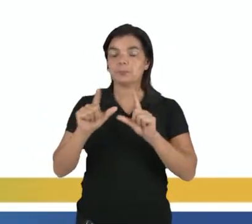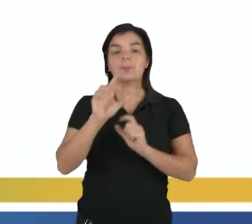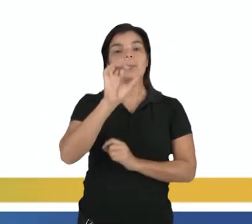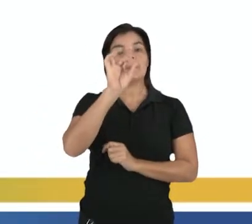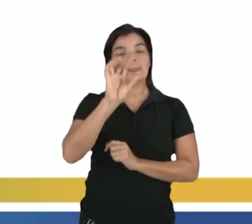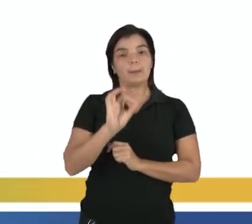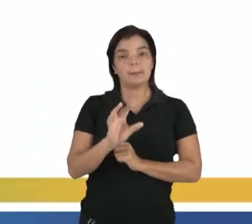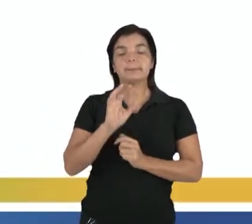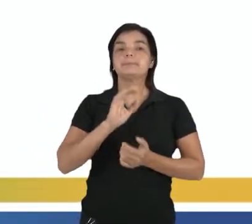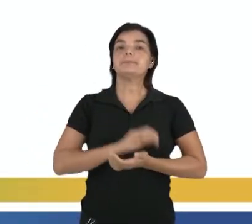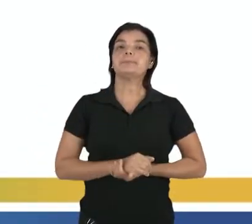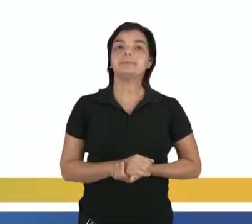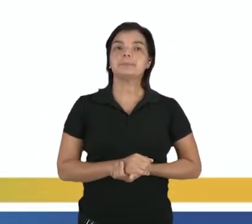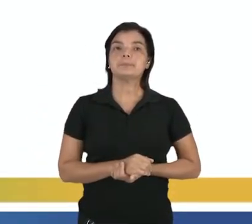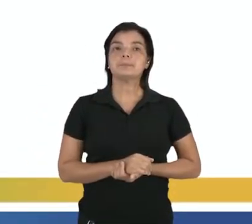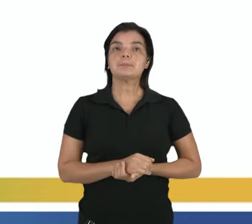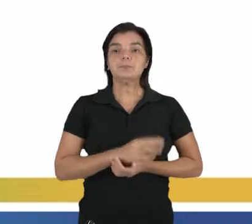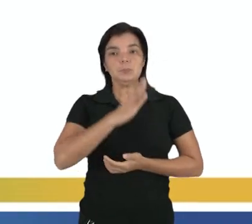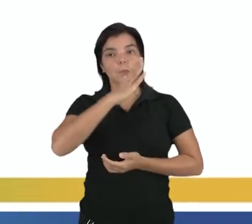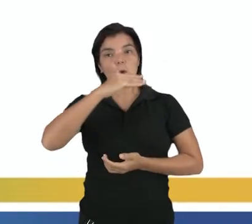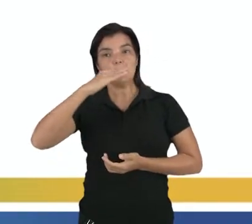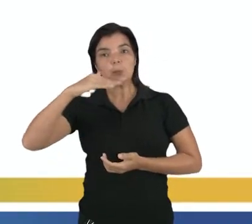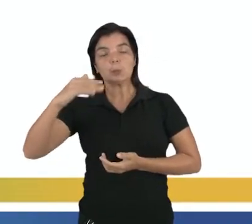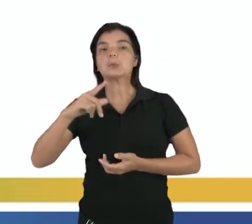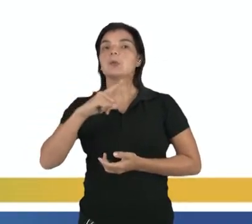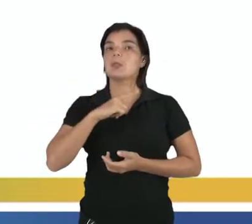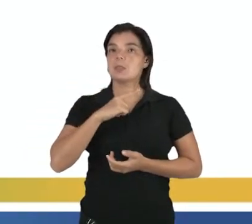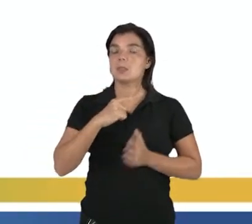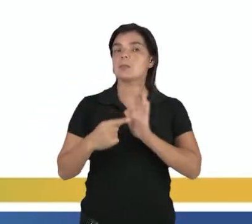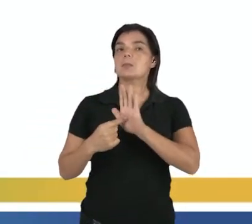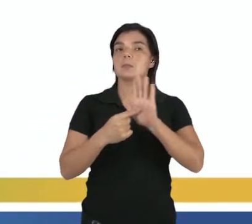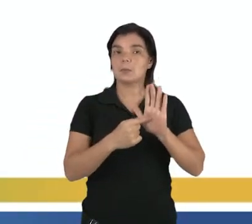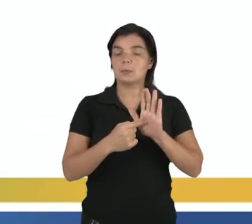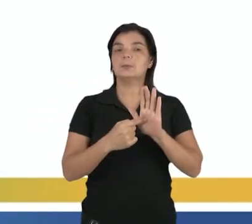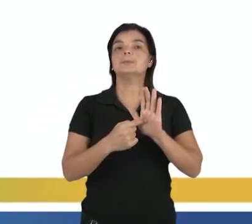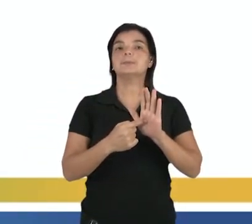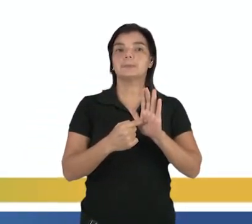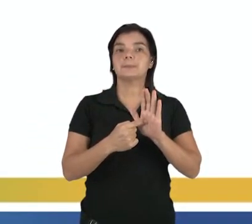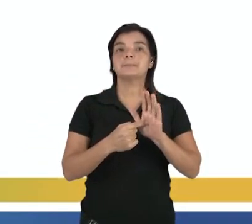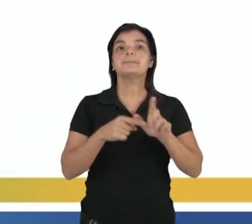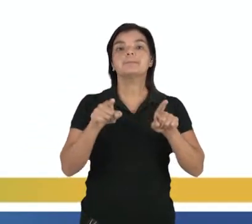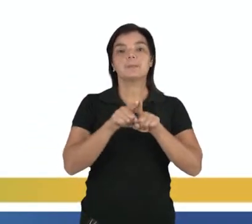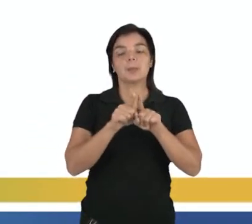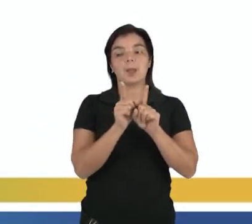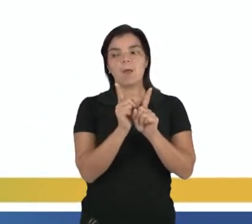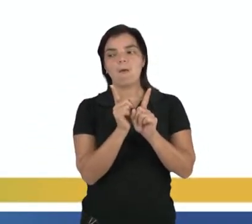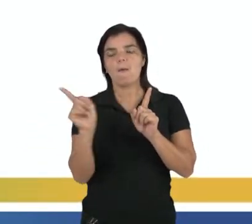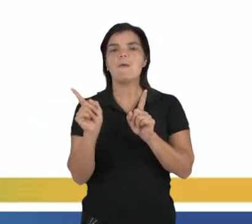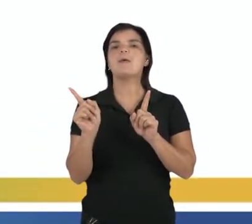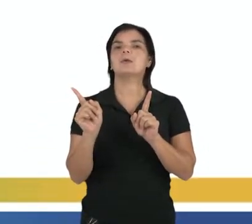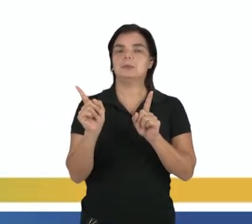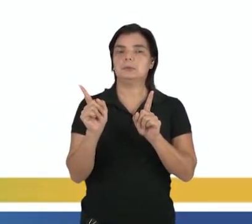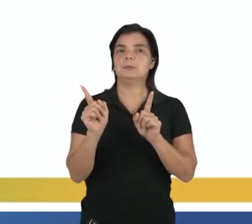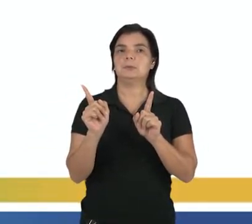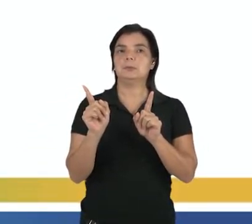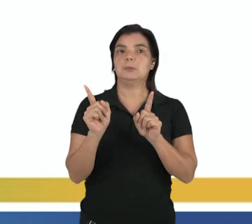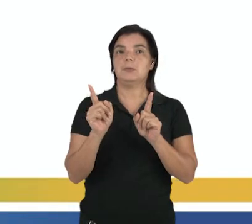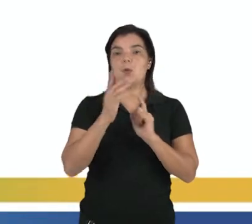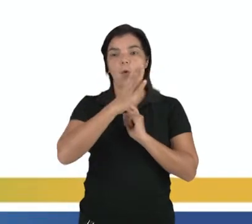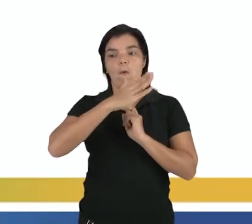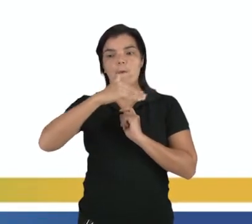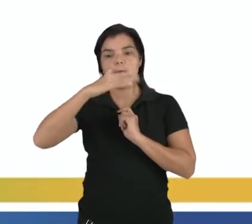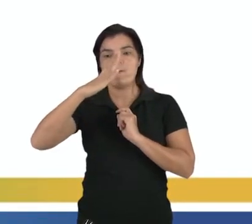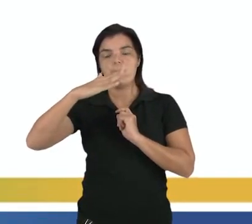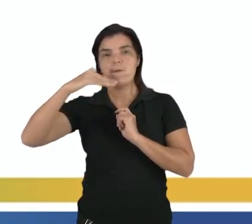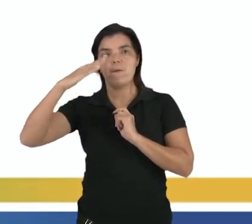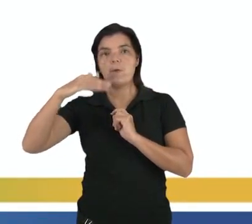vibração dessa aqui, ó, tá se propagando, tá. E a direção delas, né, a direção da